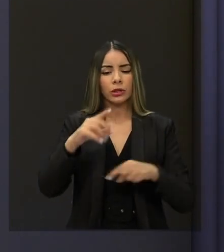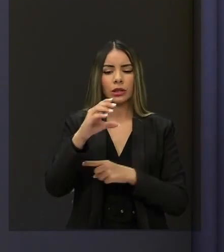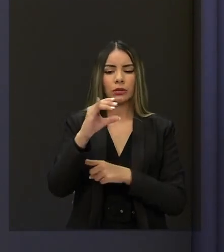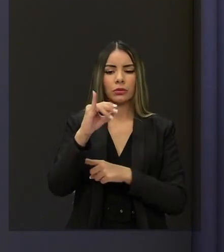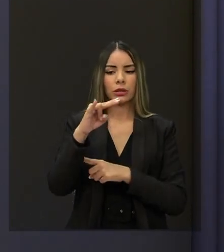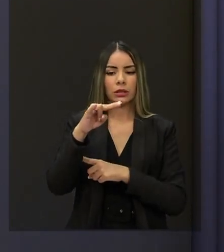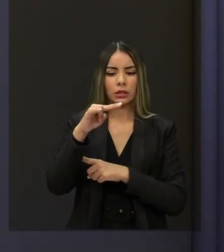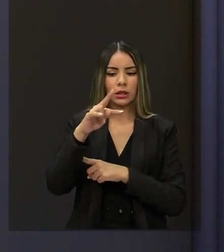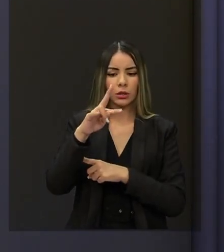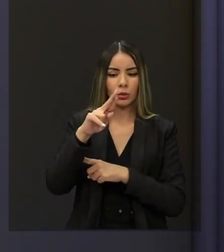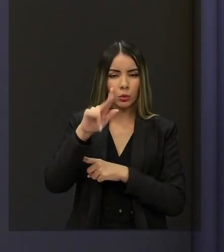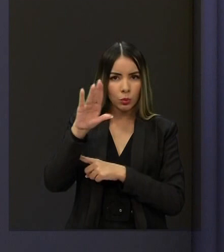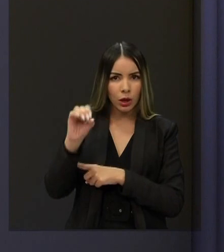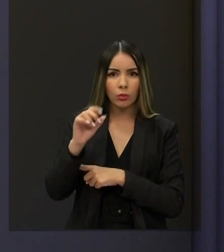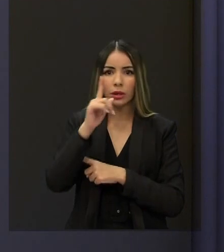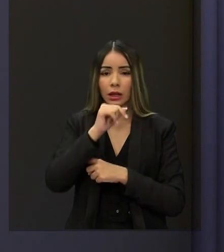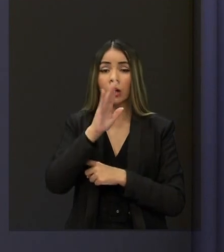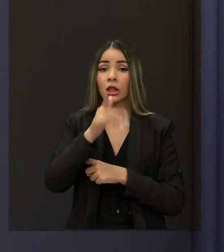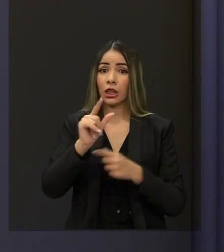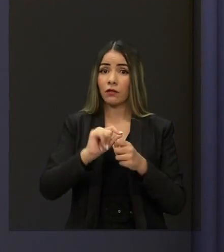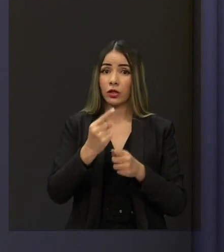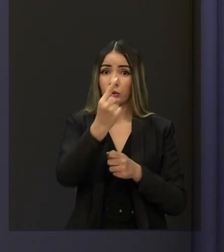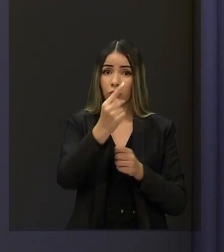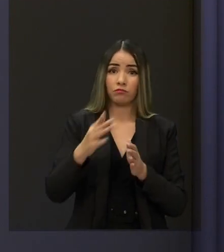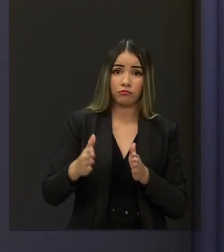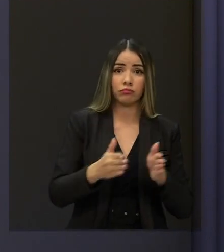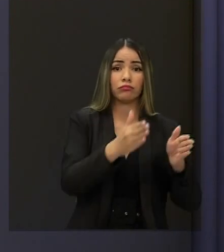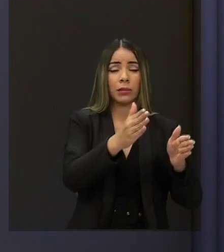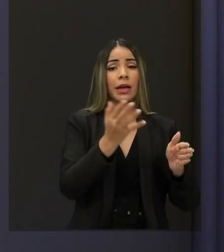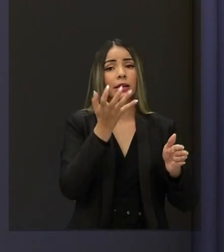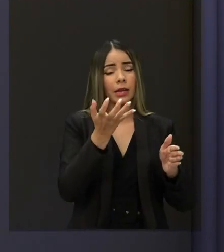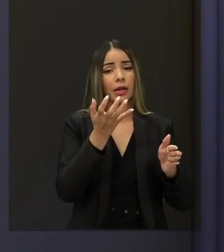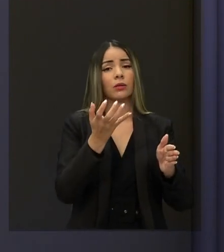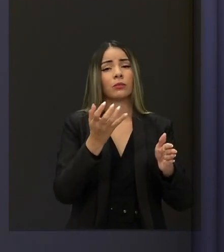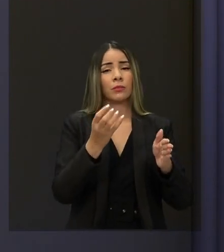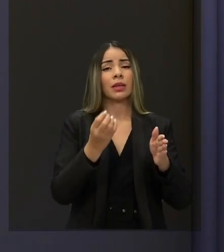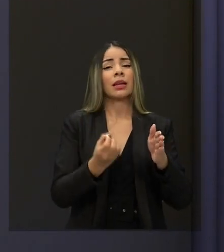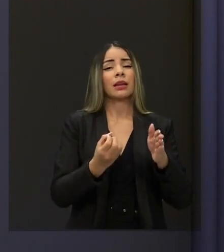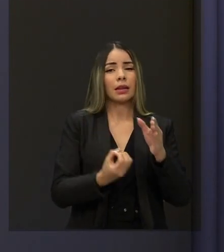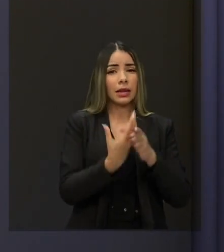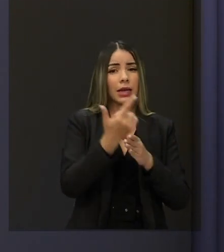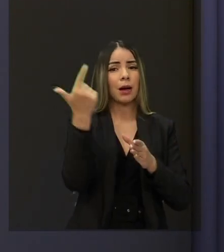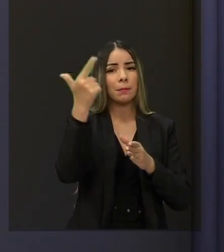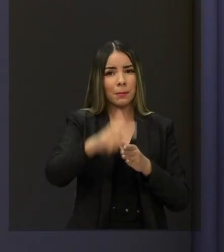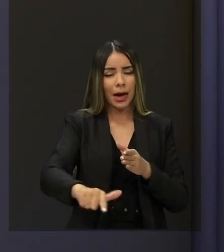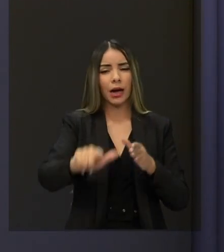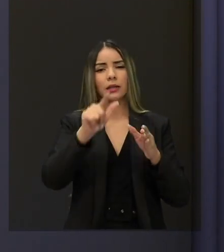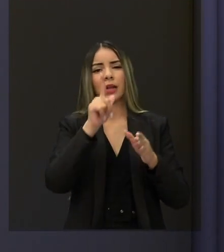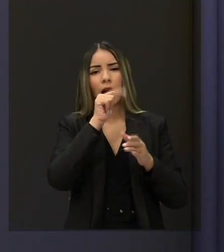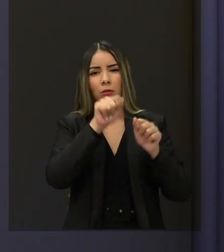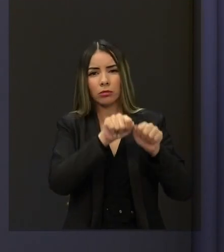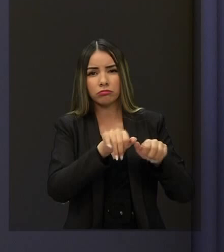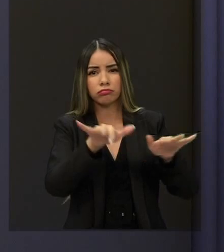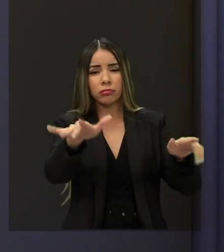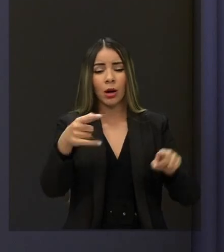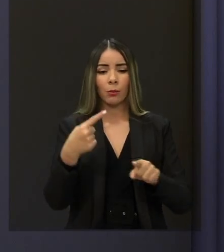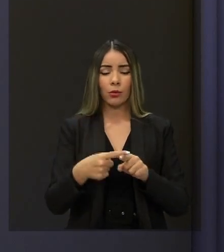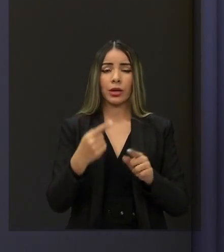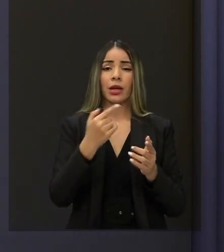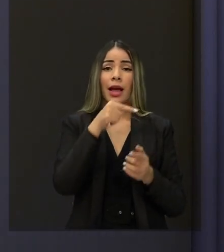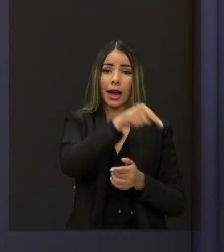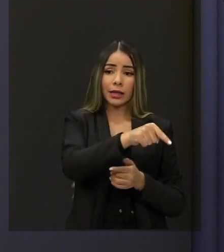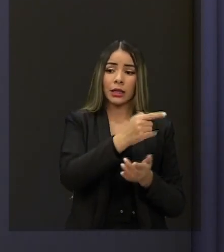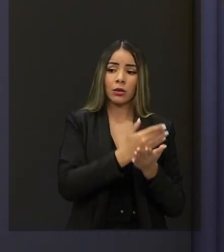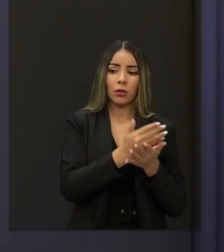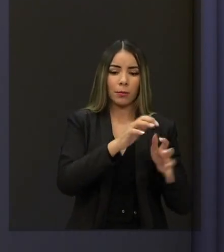mais dois trechos e eu quero ser muito franco e sincero com você. Isso é obra de vários governos. Porque esse Cinturão das Águas começa no Cariri e vai